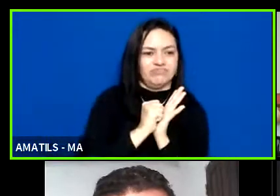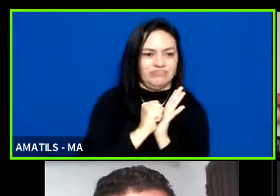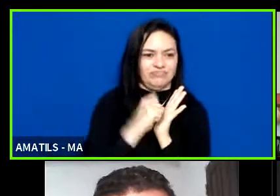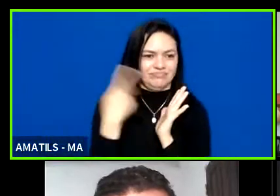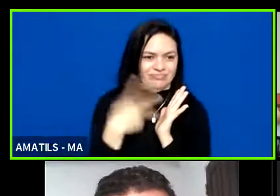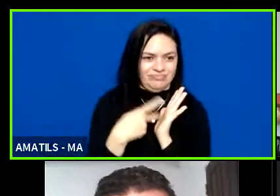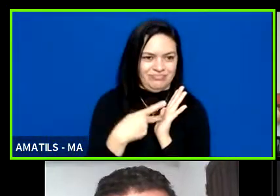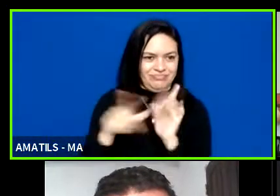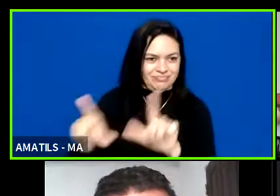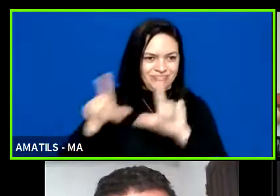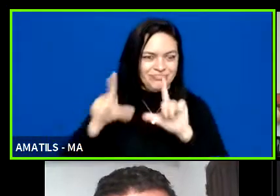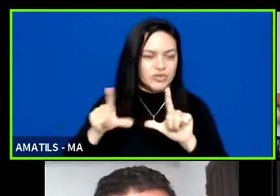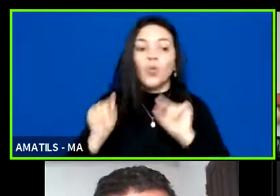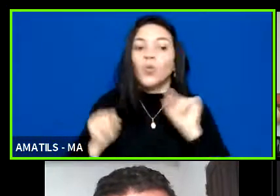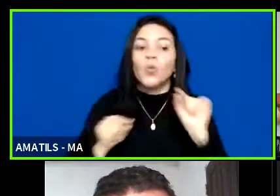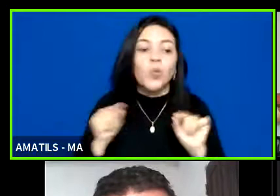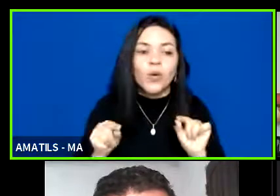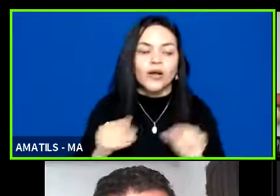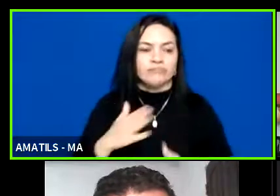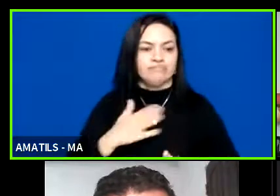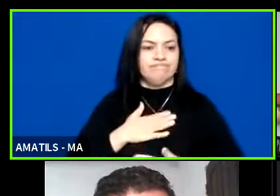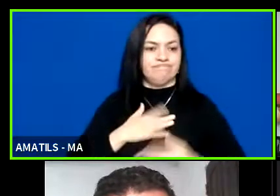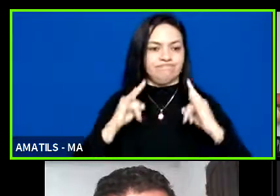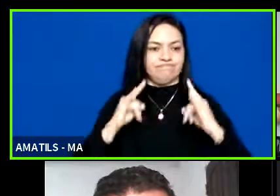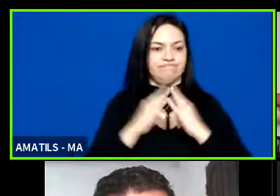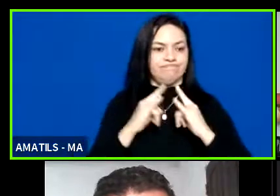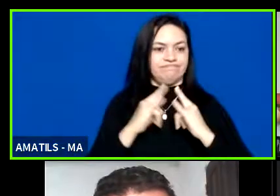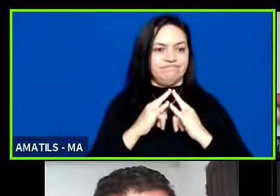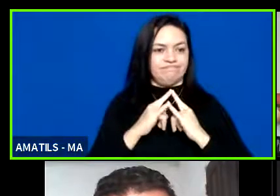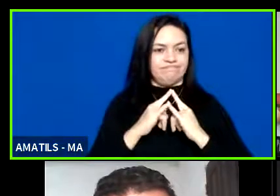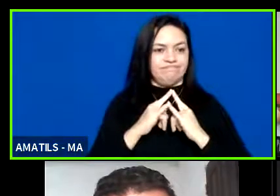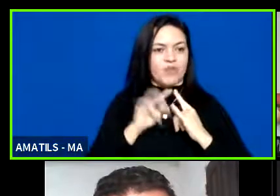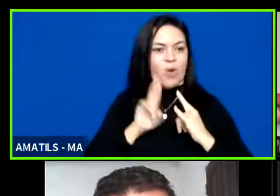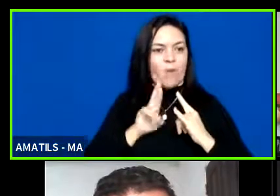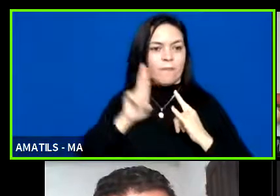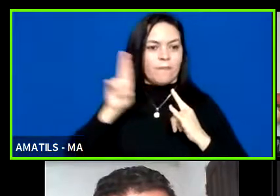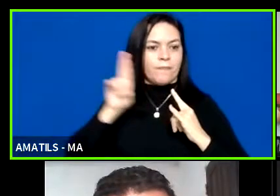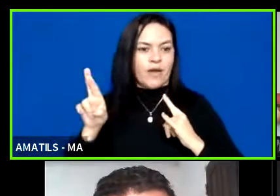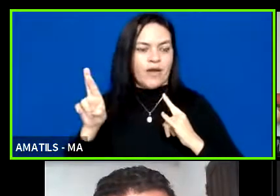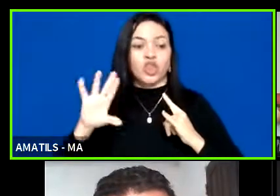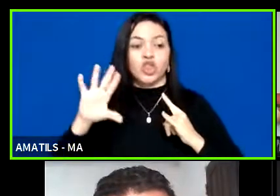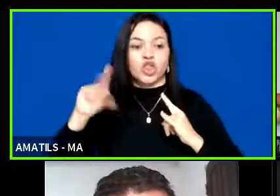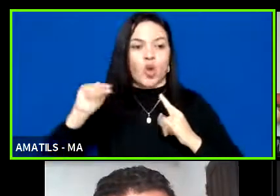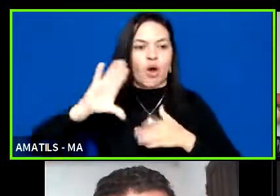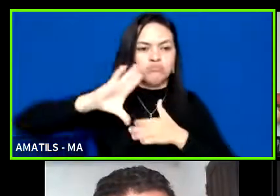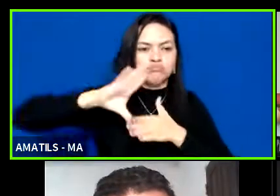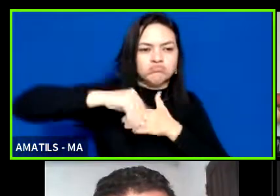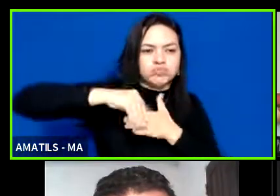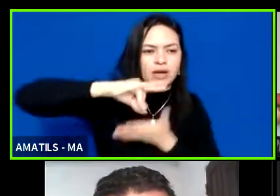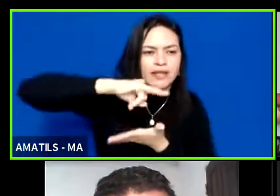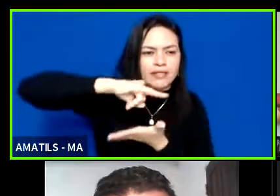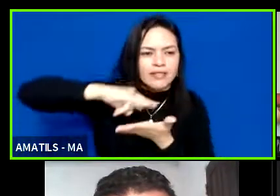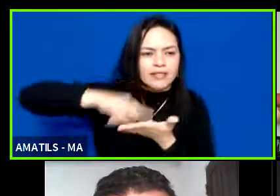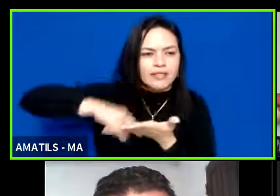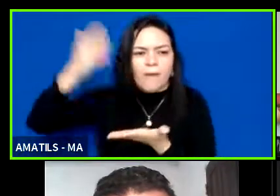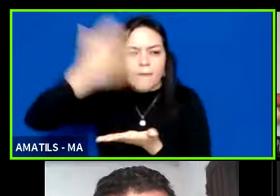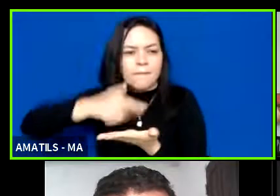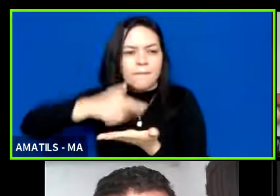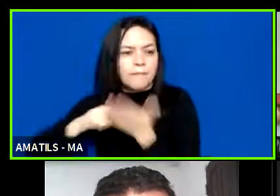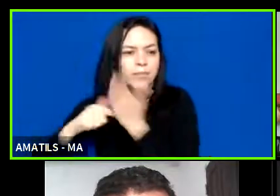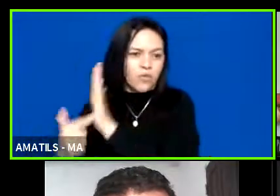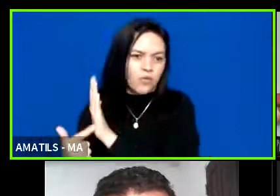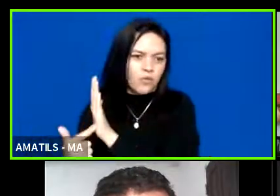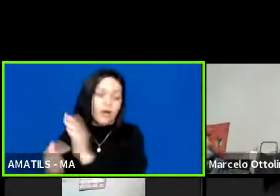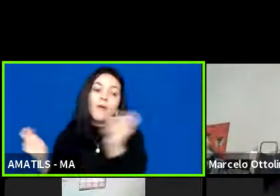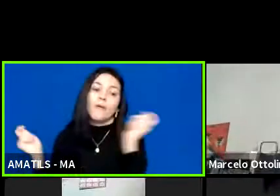ela vai se apresentar para a Secretaria de Esporte mostrando toda a sua documentação exatamente como eu falei para vocês e aí eu posso ler para